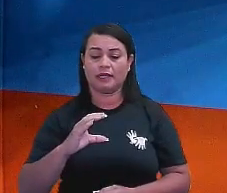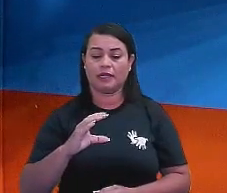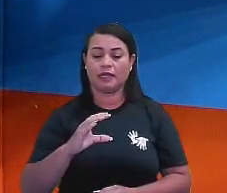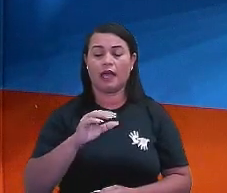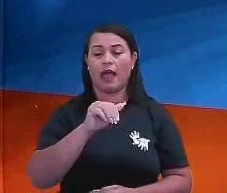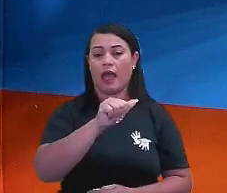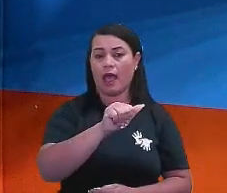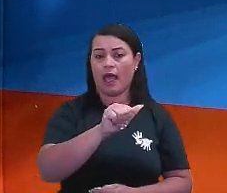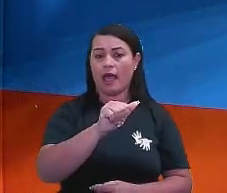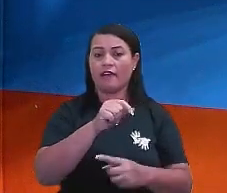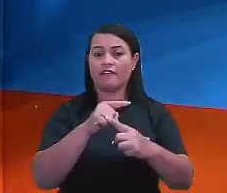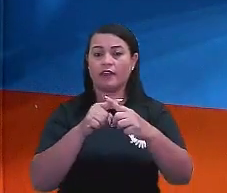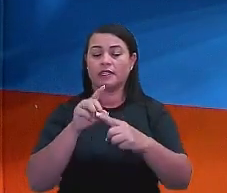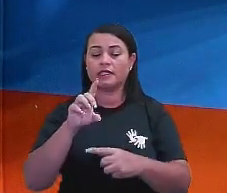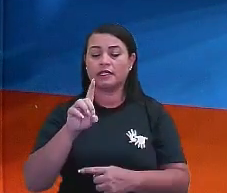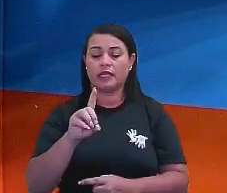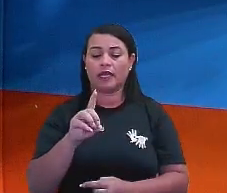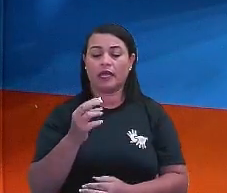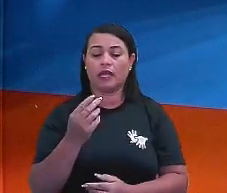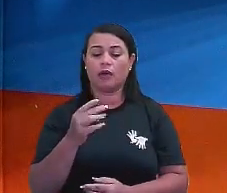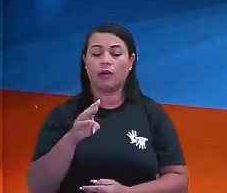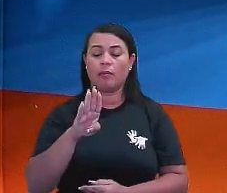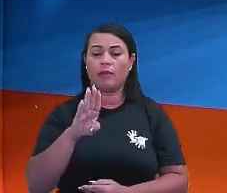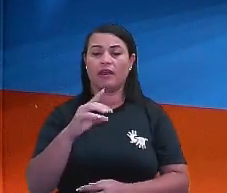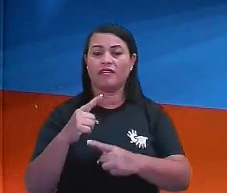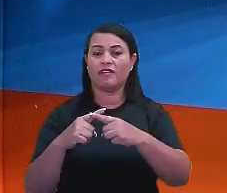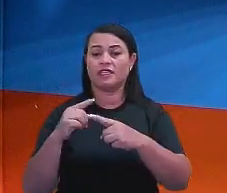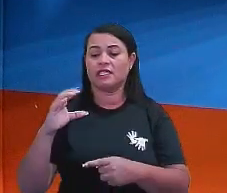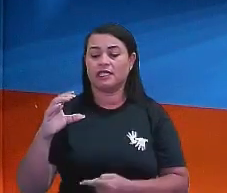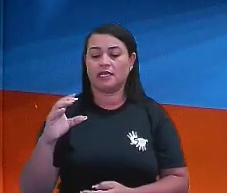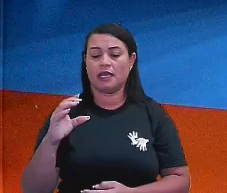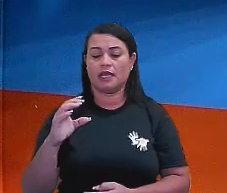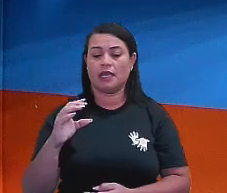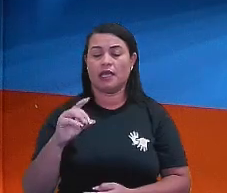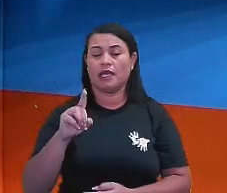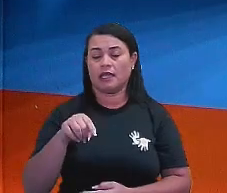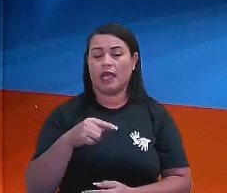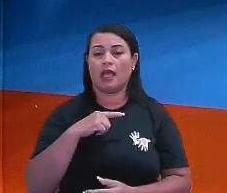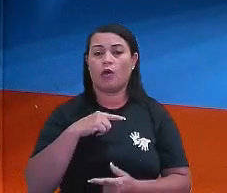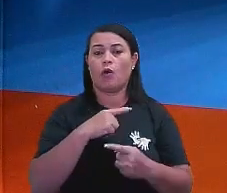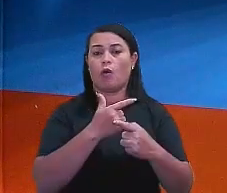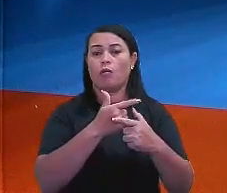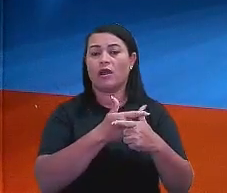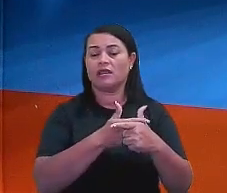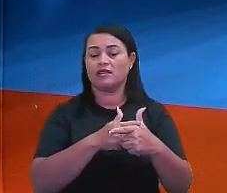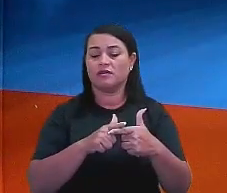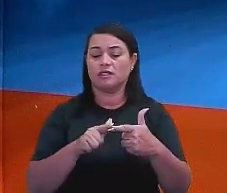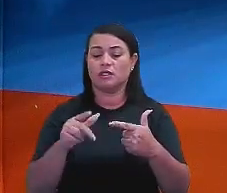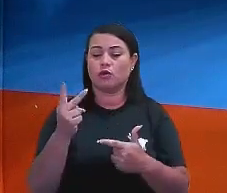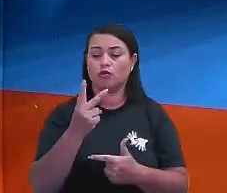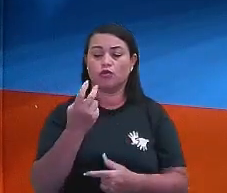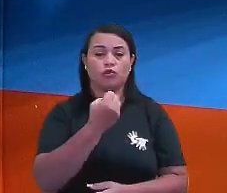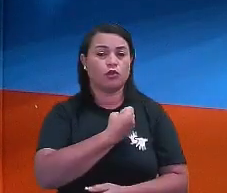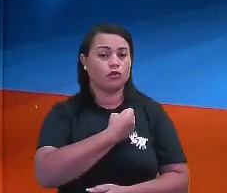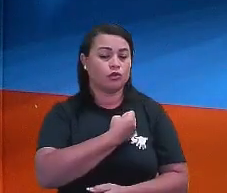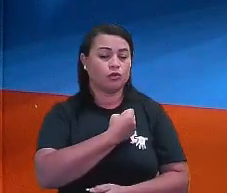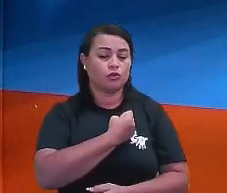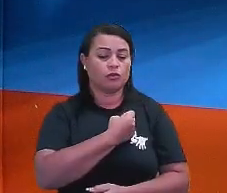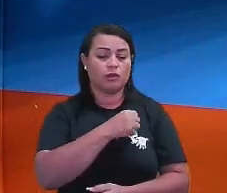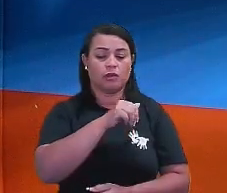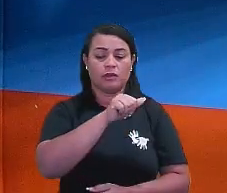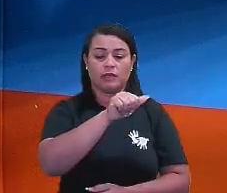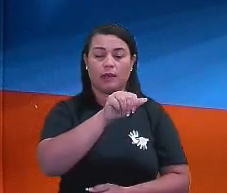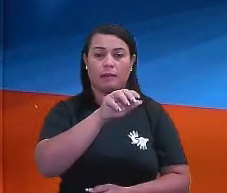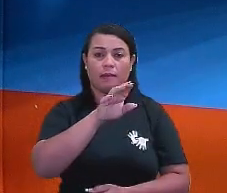A vezes D é igual a B vezes C. Ou seja, a divisão desses dois números, A, B, né?